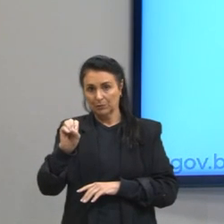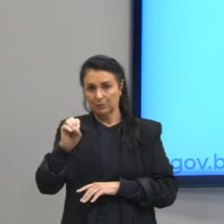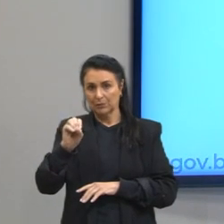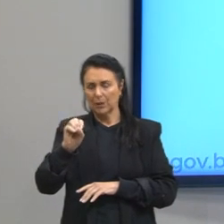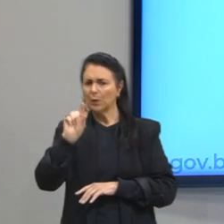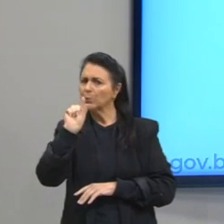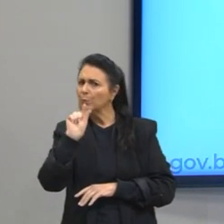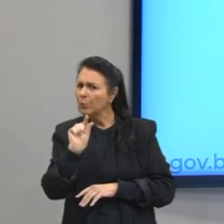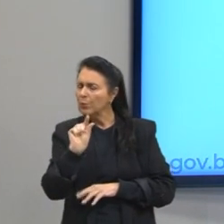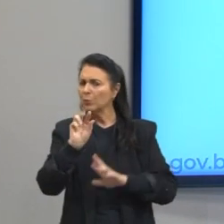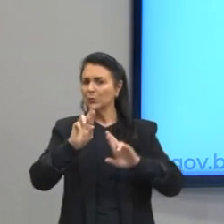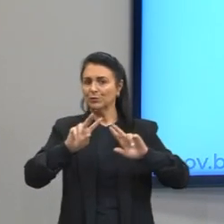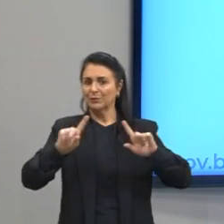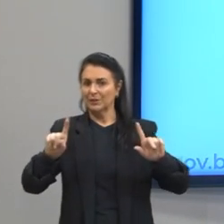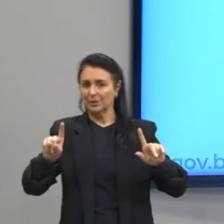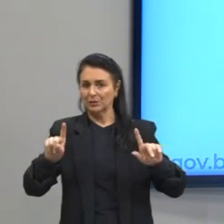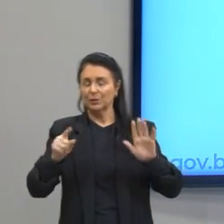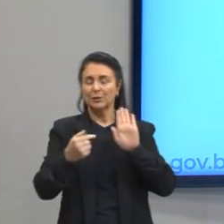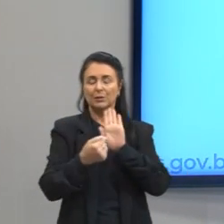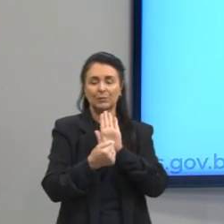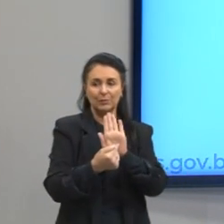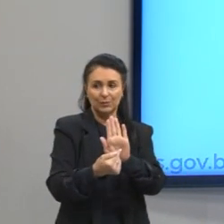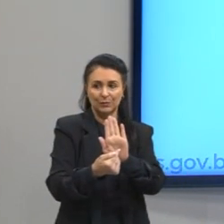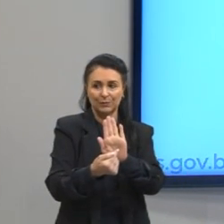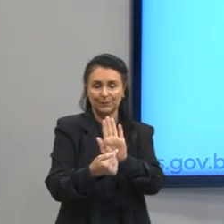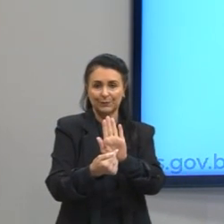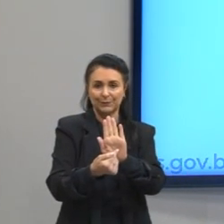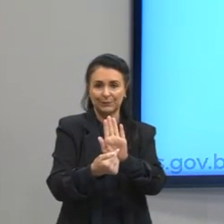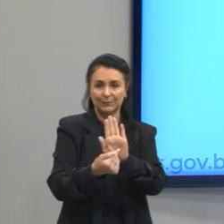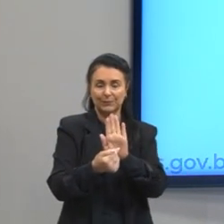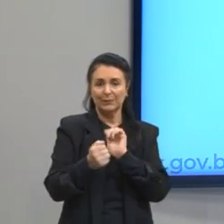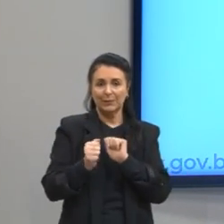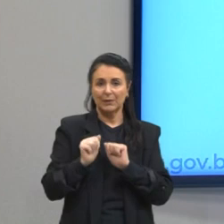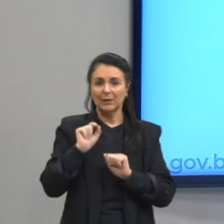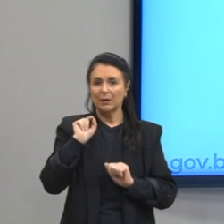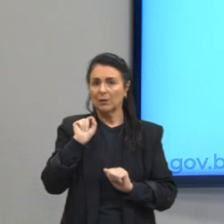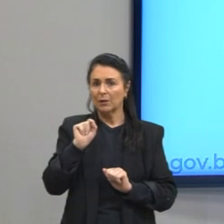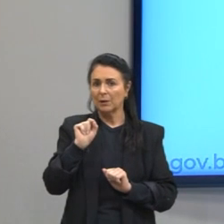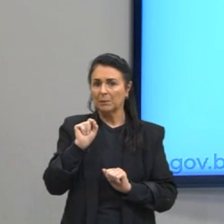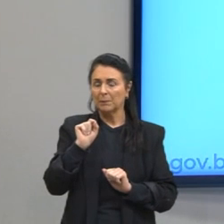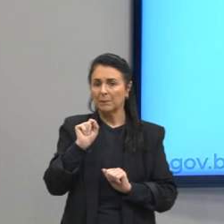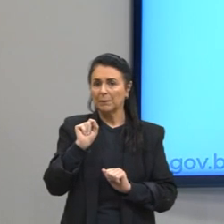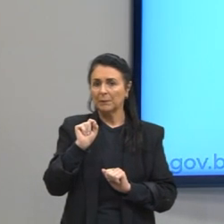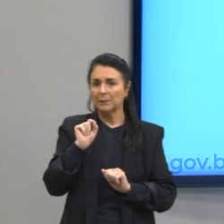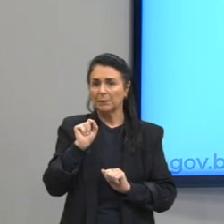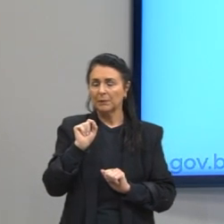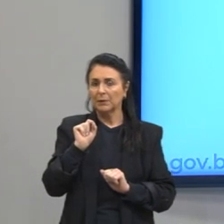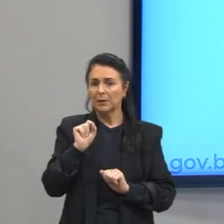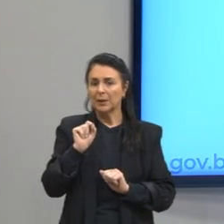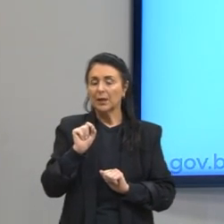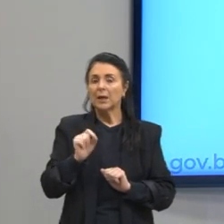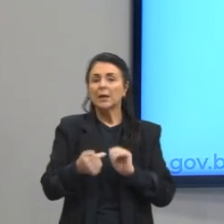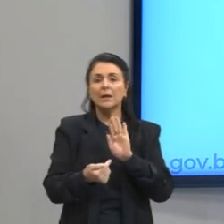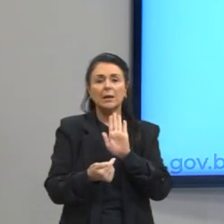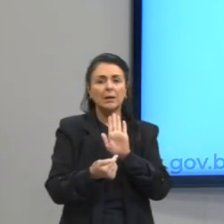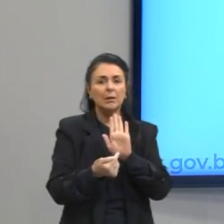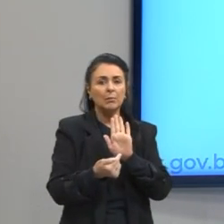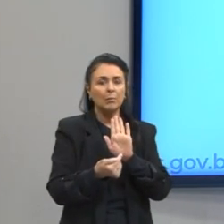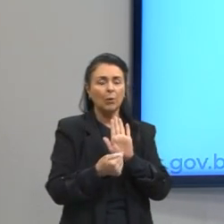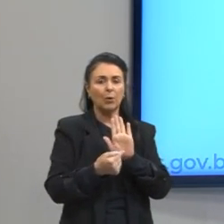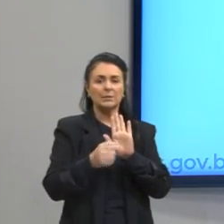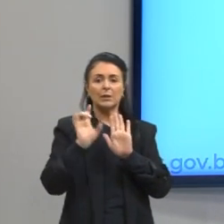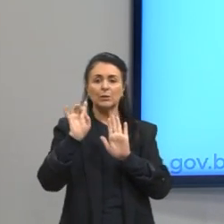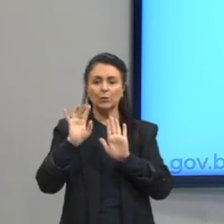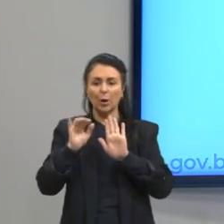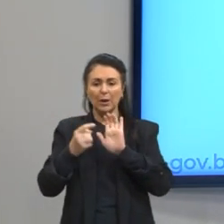para o texto expositivo. Aqui, ele visa apenas expor um